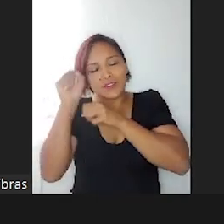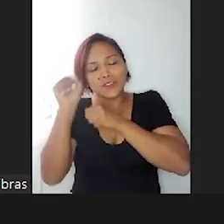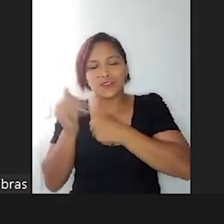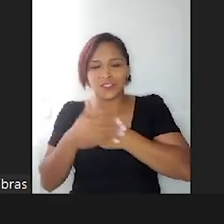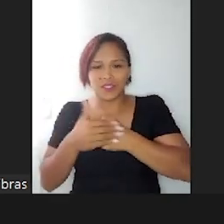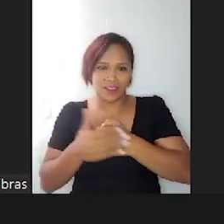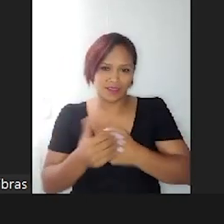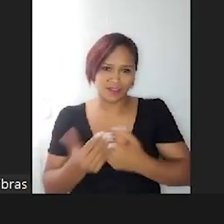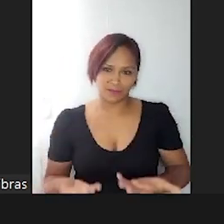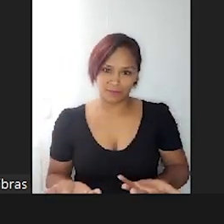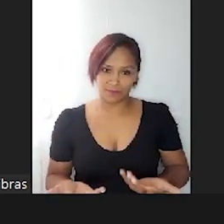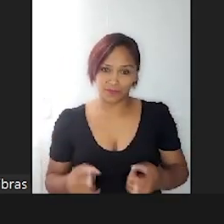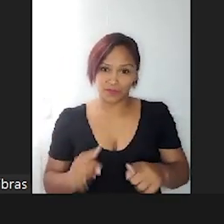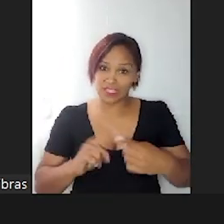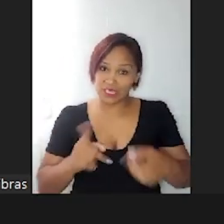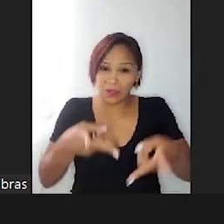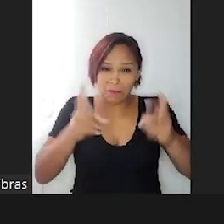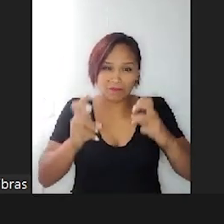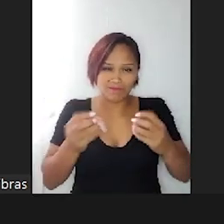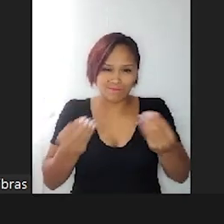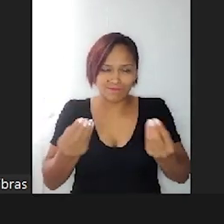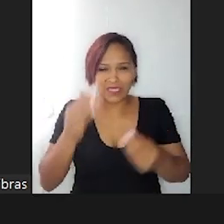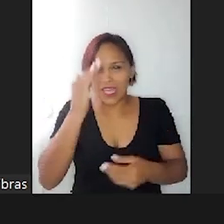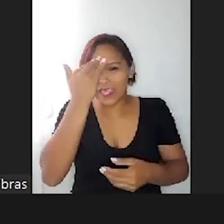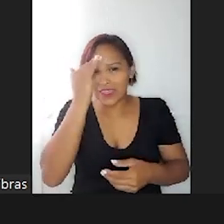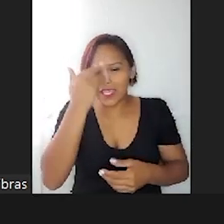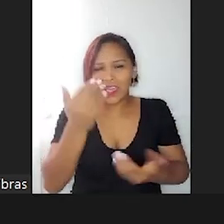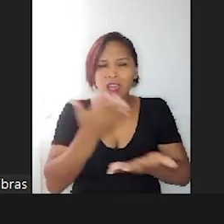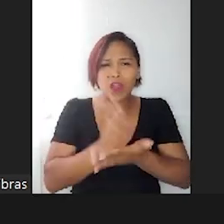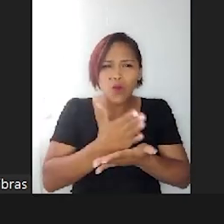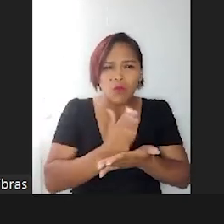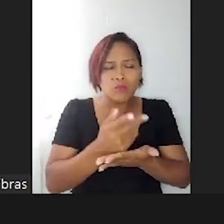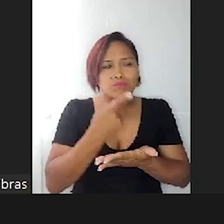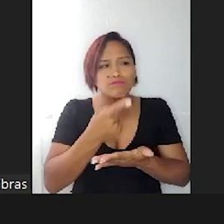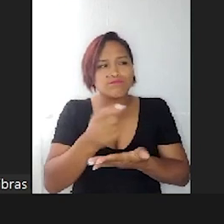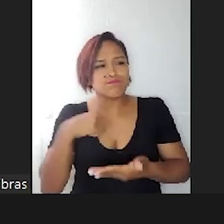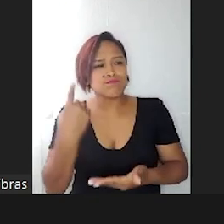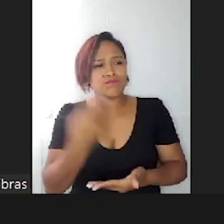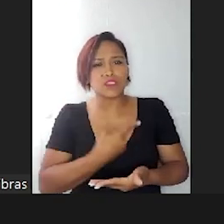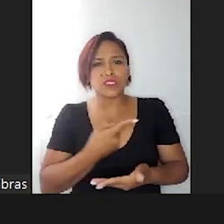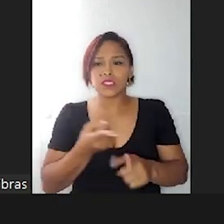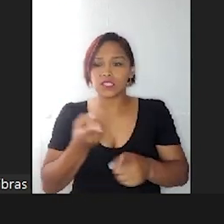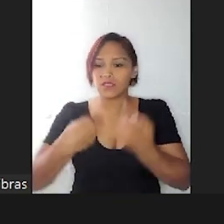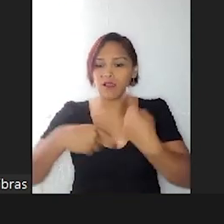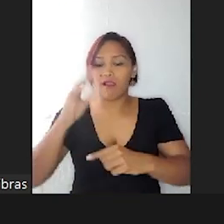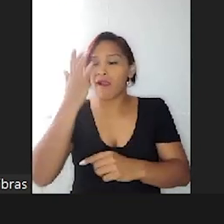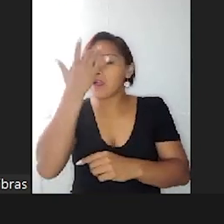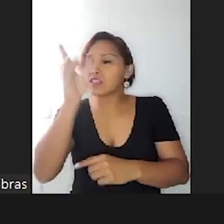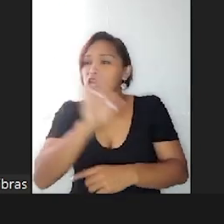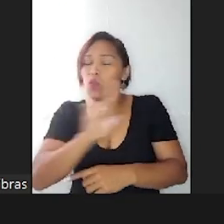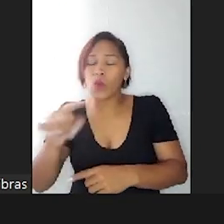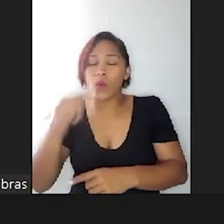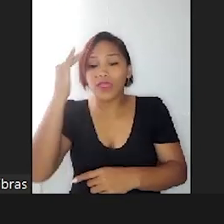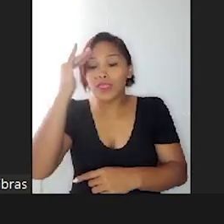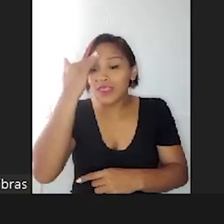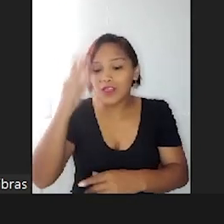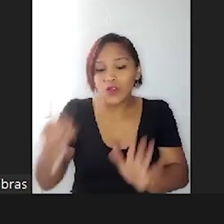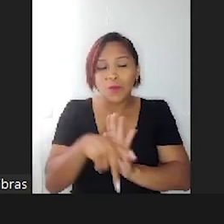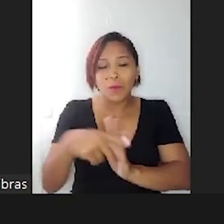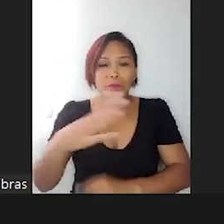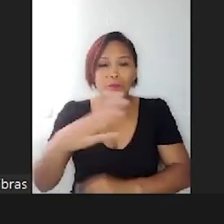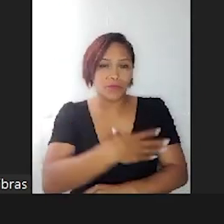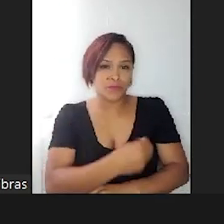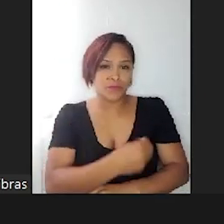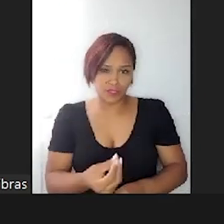Então, gente, olha, e às vezes a gente subestima o entendimento dos nossos filhos, a gente